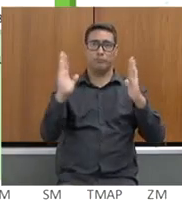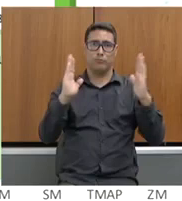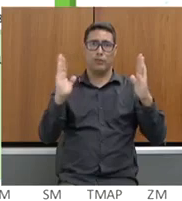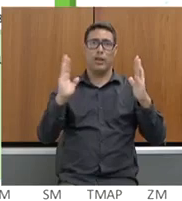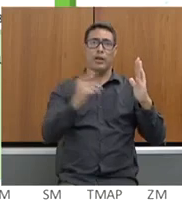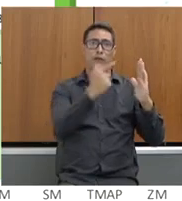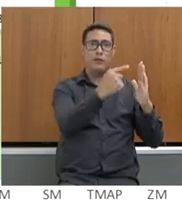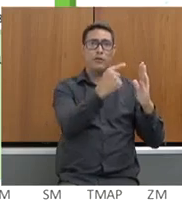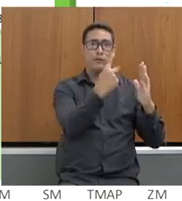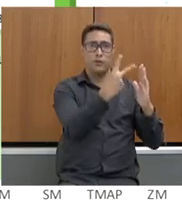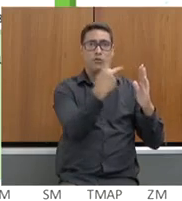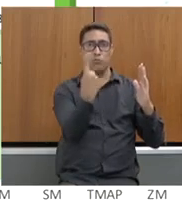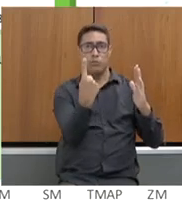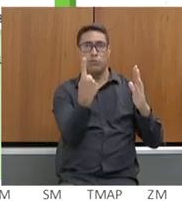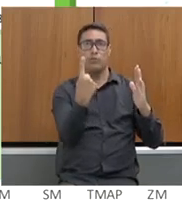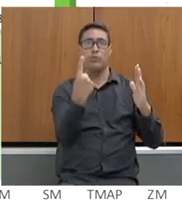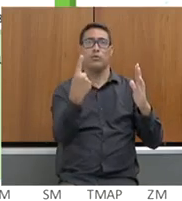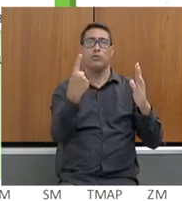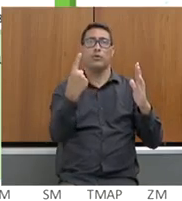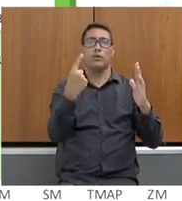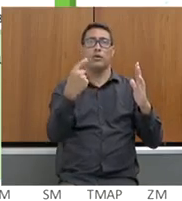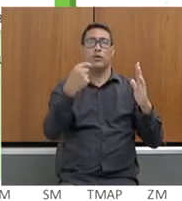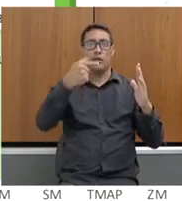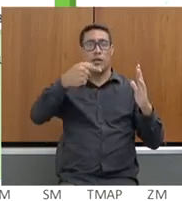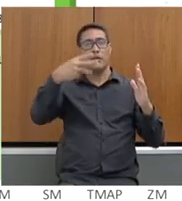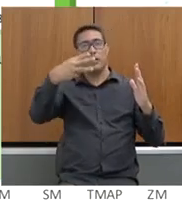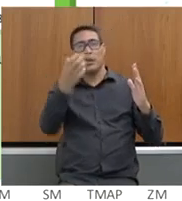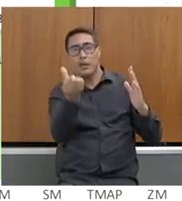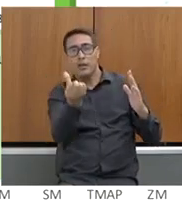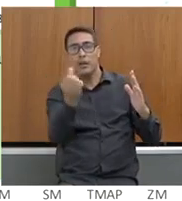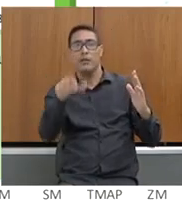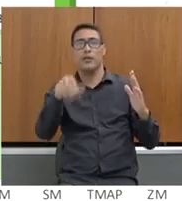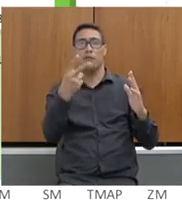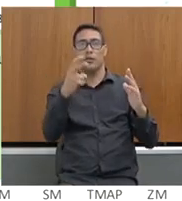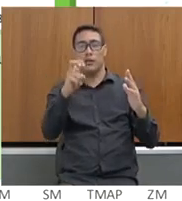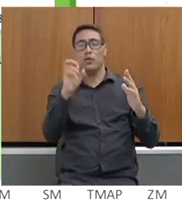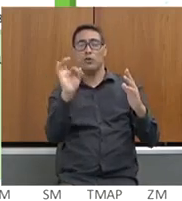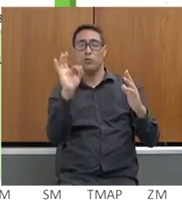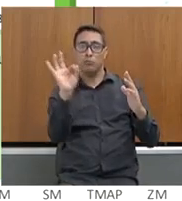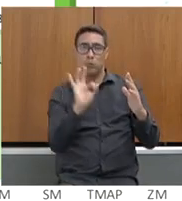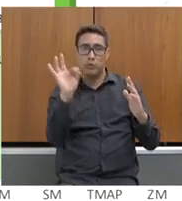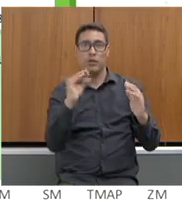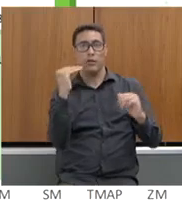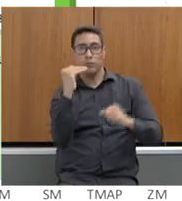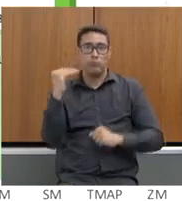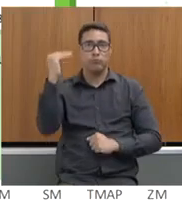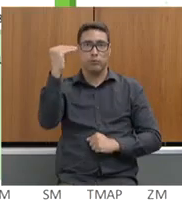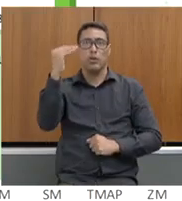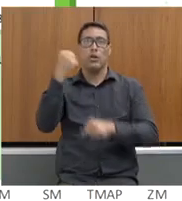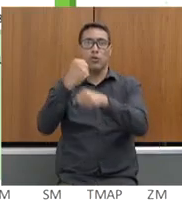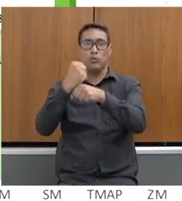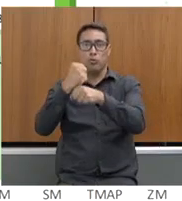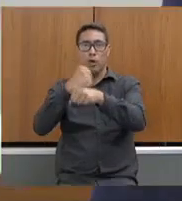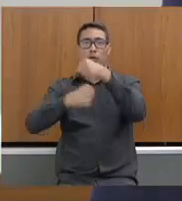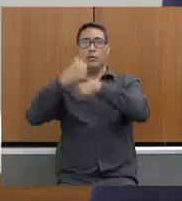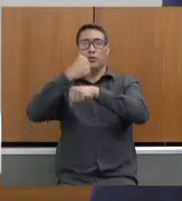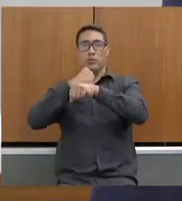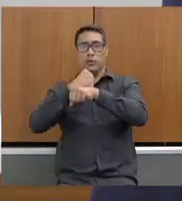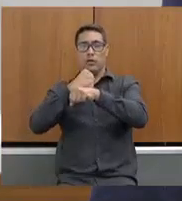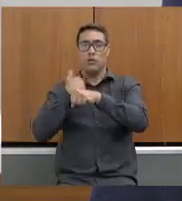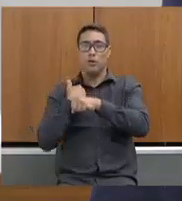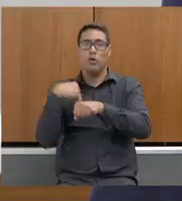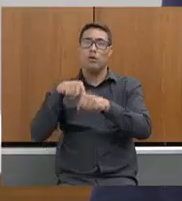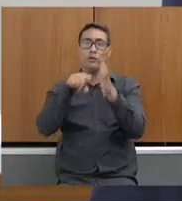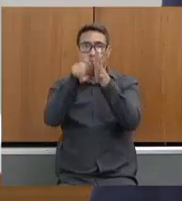processos, com acréscimo de 25% em relação ao ano anterior, dando efetividade à ação